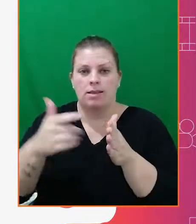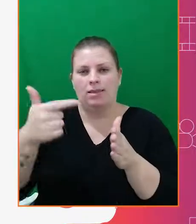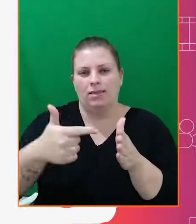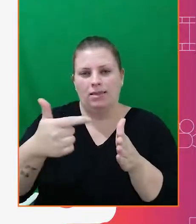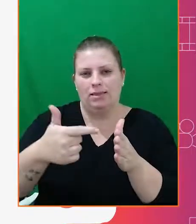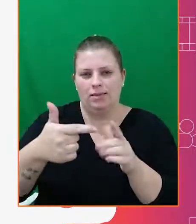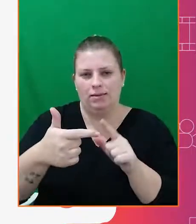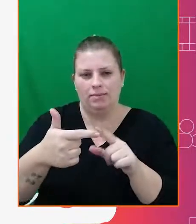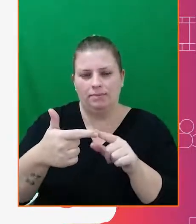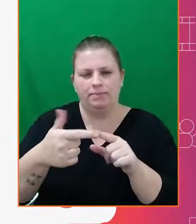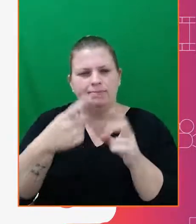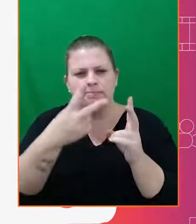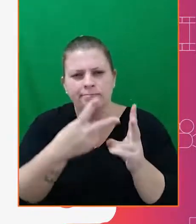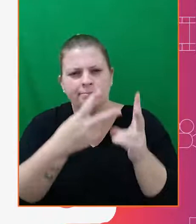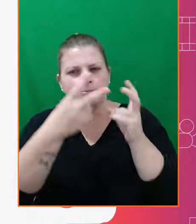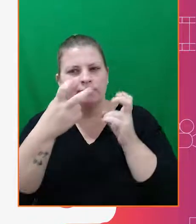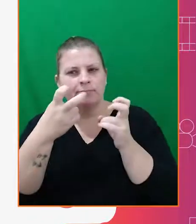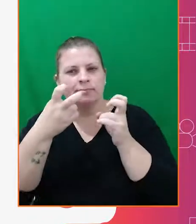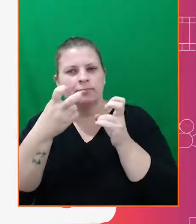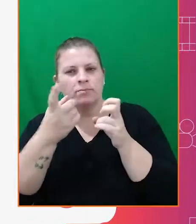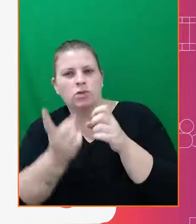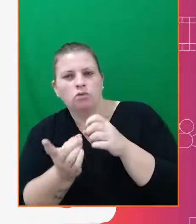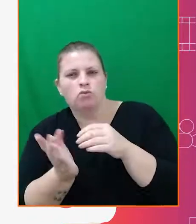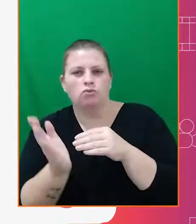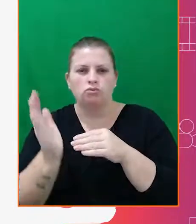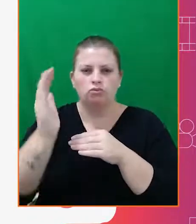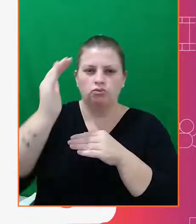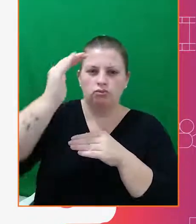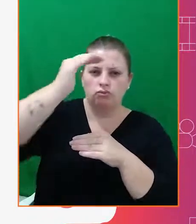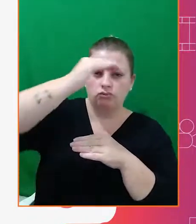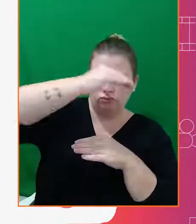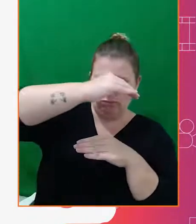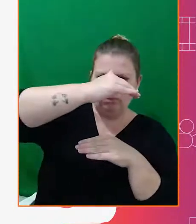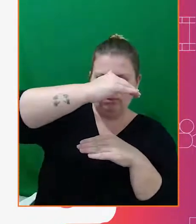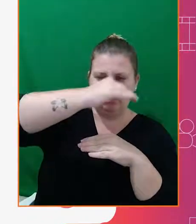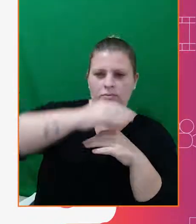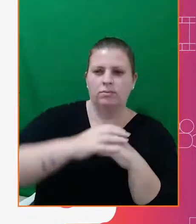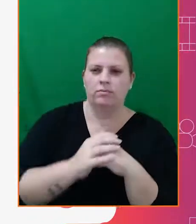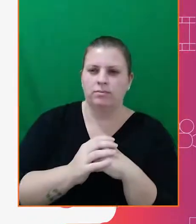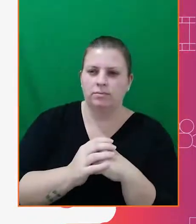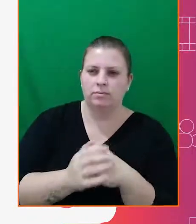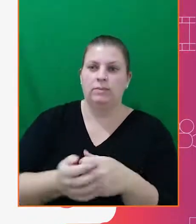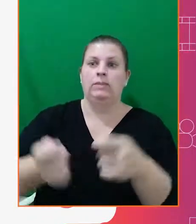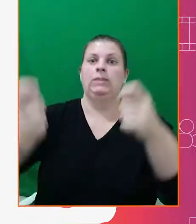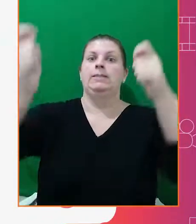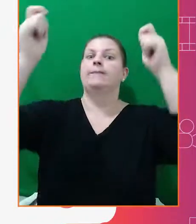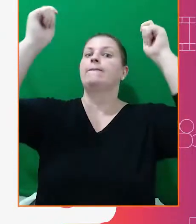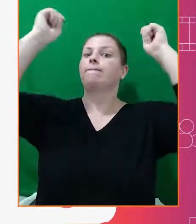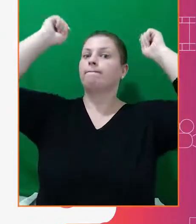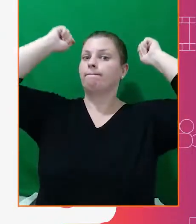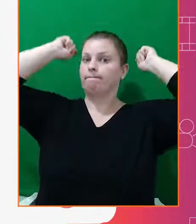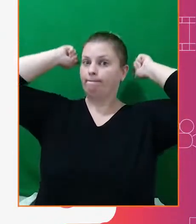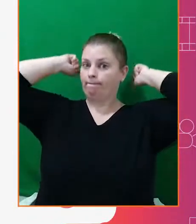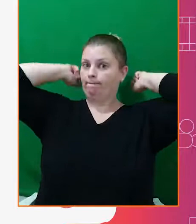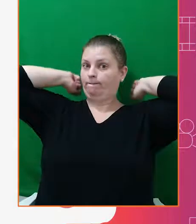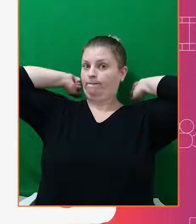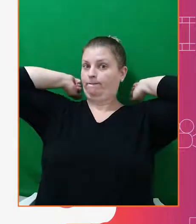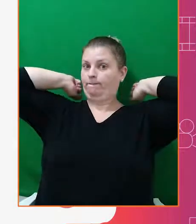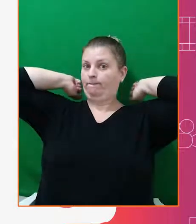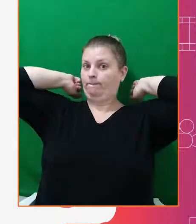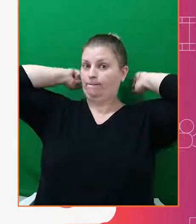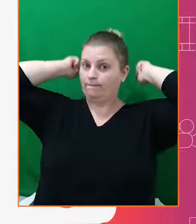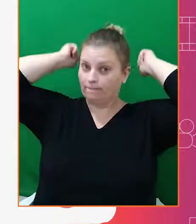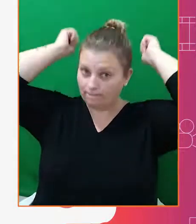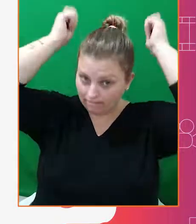imagem. Perceba que sua linha de ação está condizente com a ação que ele pretende fazer. Ela